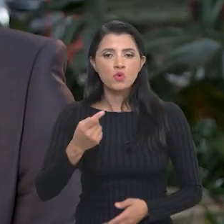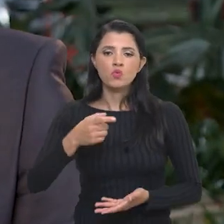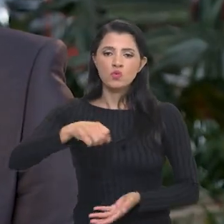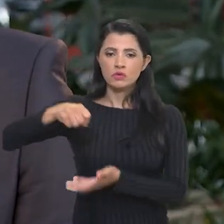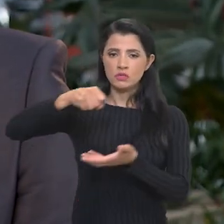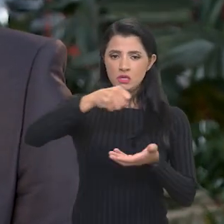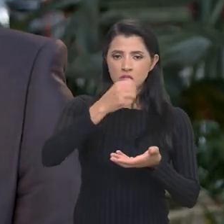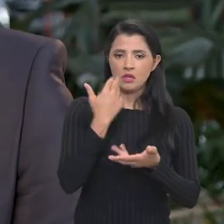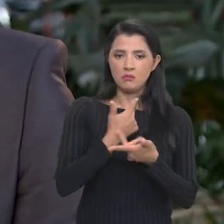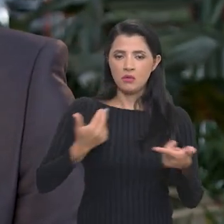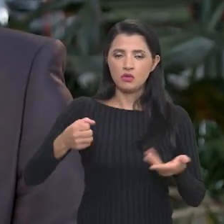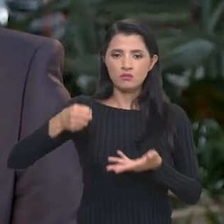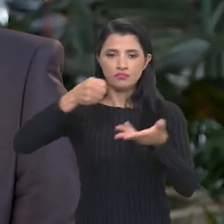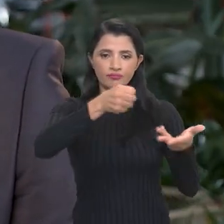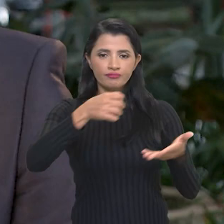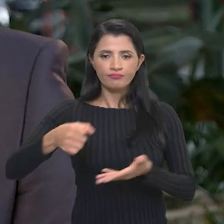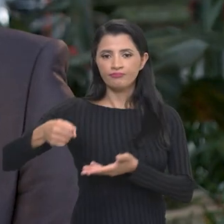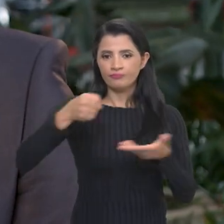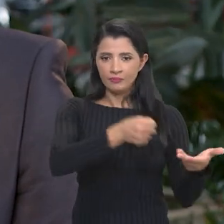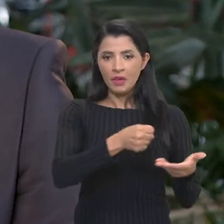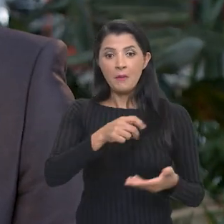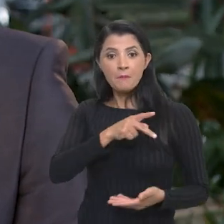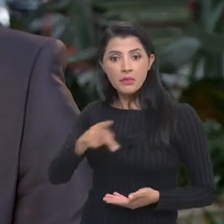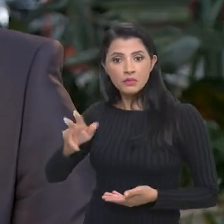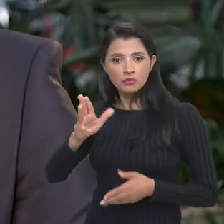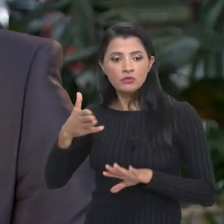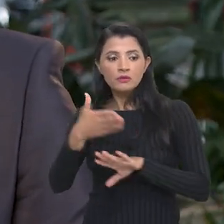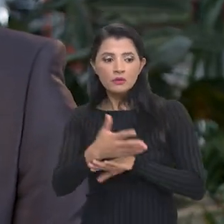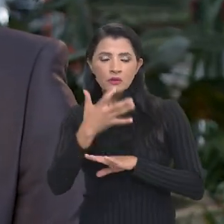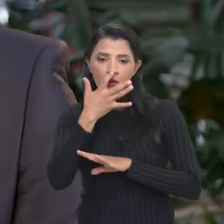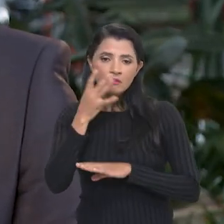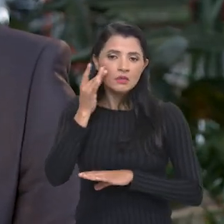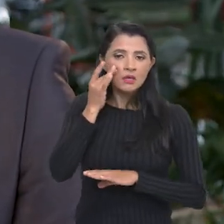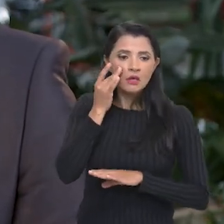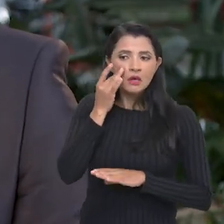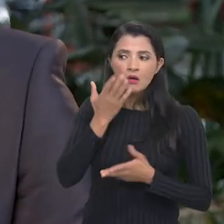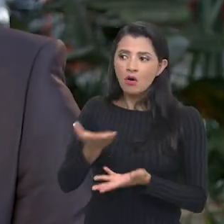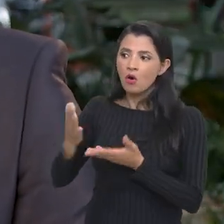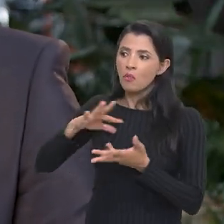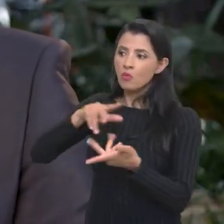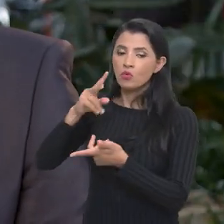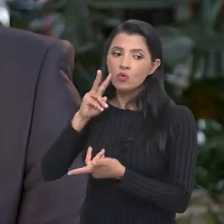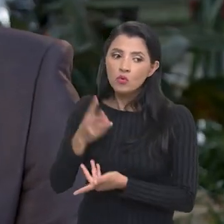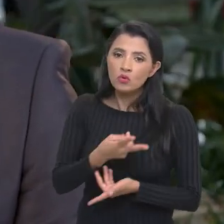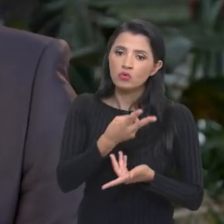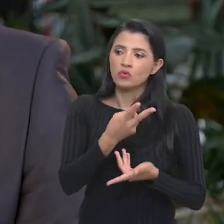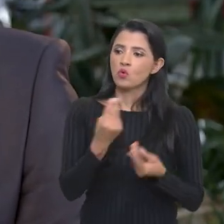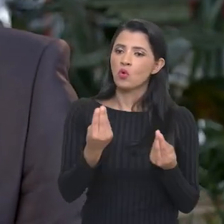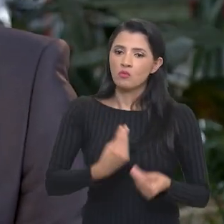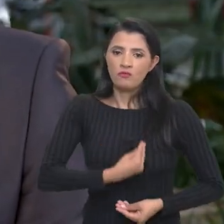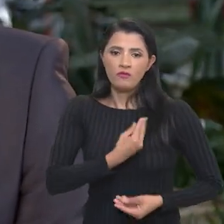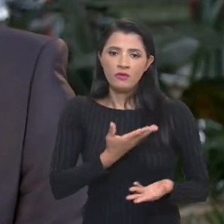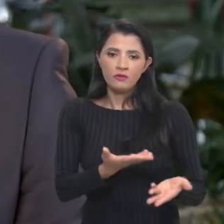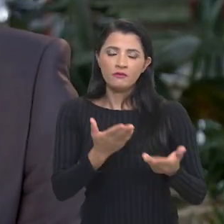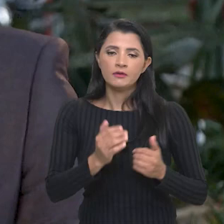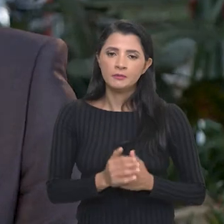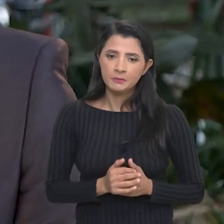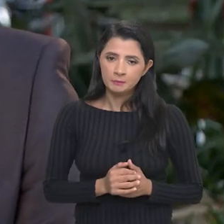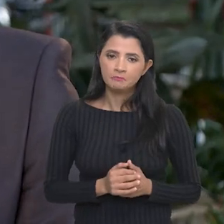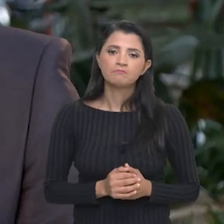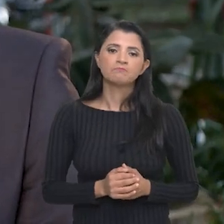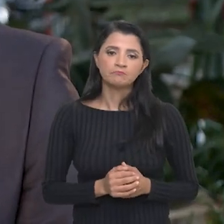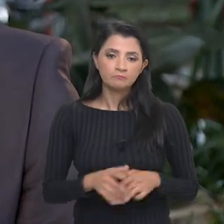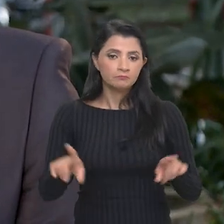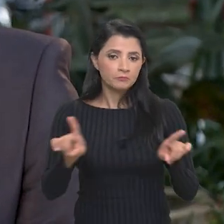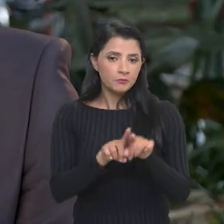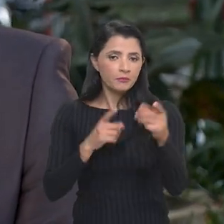mil cestas de alimentos. O presidente Lula esteve lá, mostrou para o mundo o drama que muitas daquelas pessoas vivem.